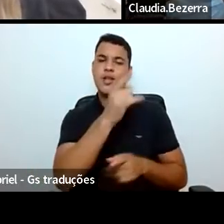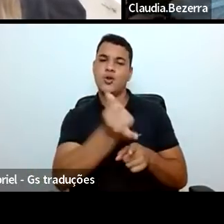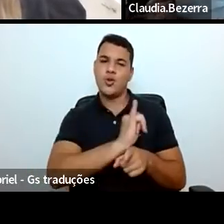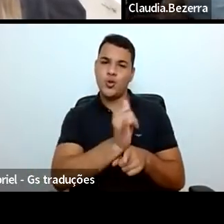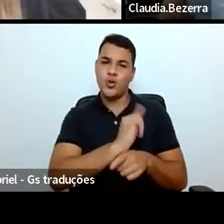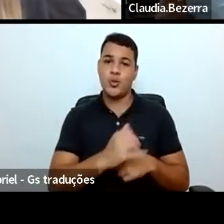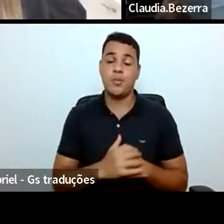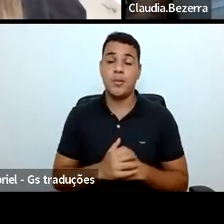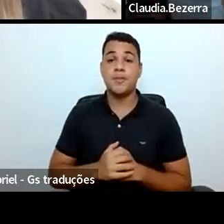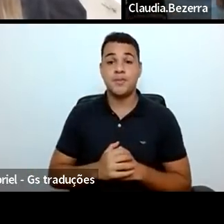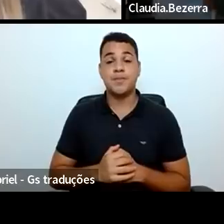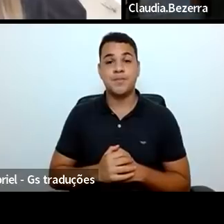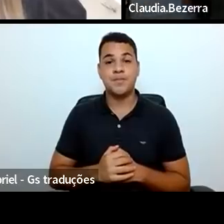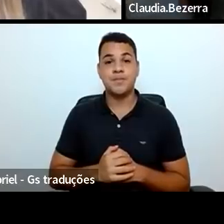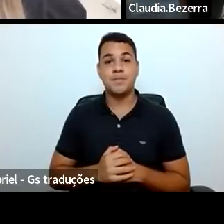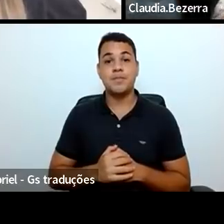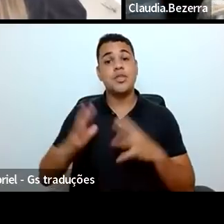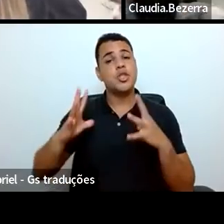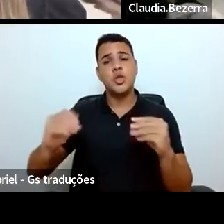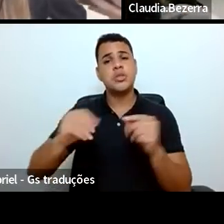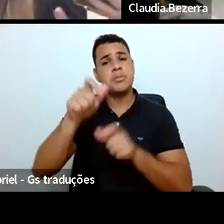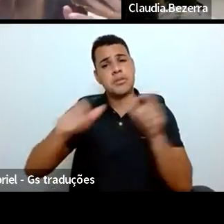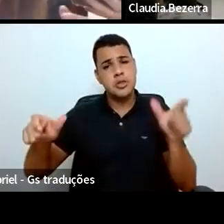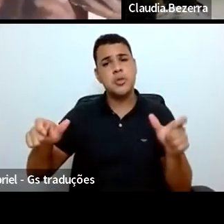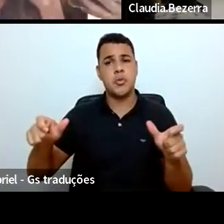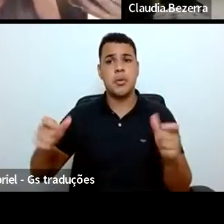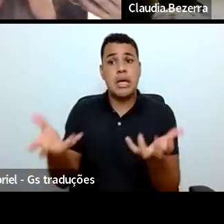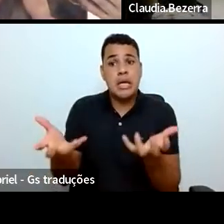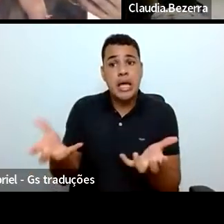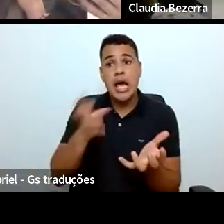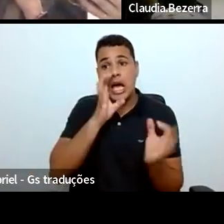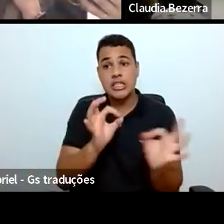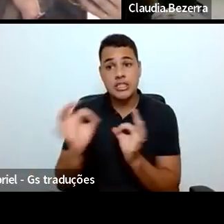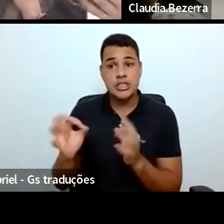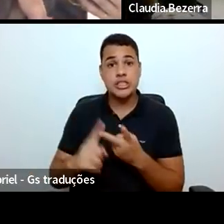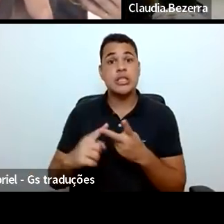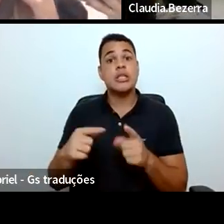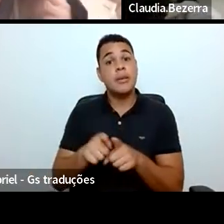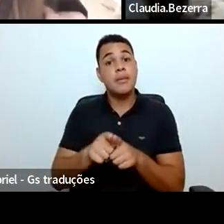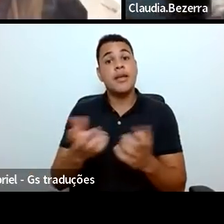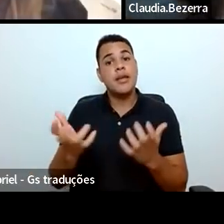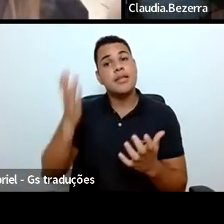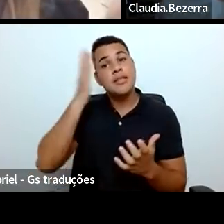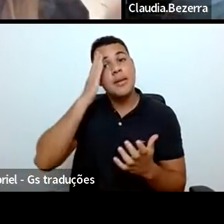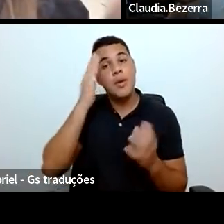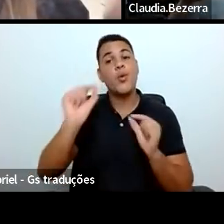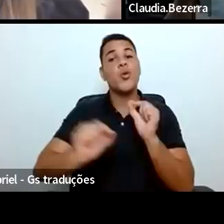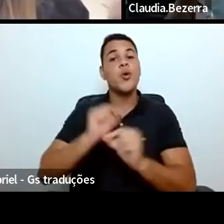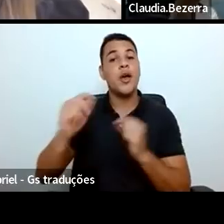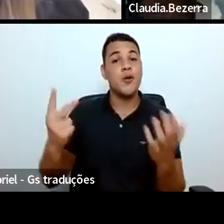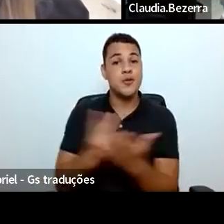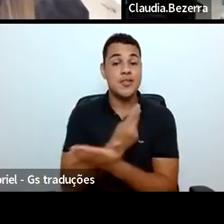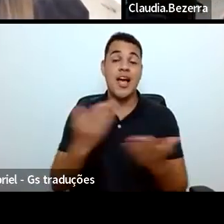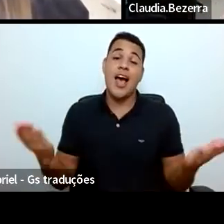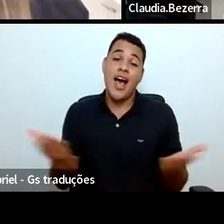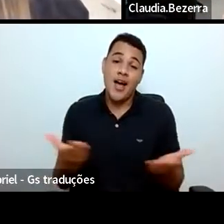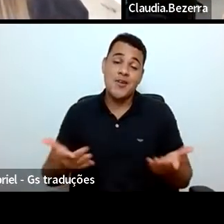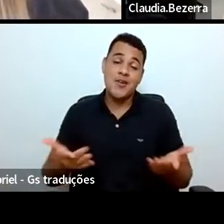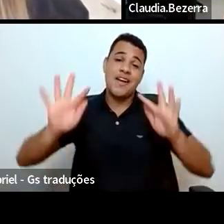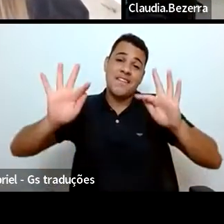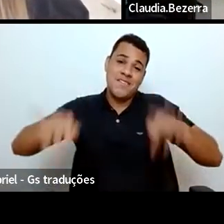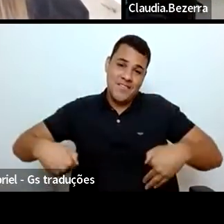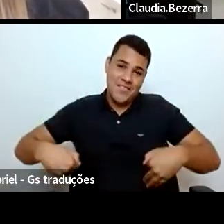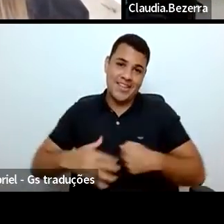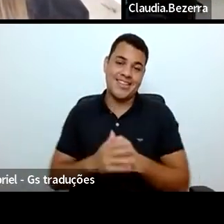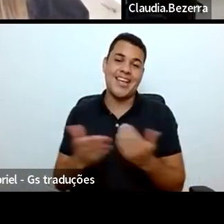todos que depois quiserem disponibilizar e com todas essas falas de hoje. E a gente vai encerrando por aqui a nossa